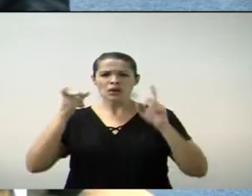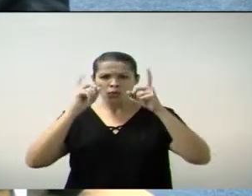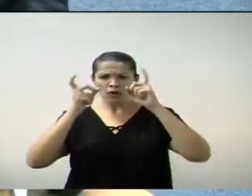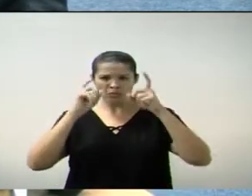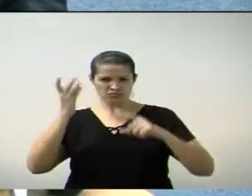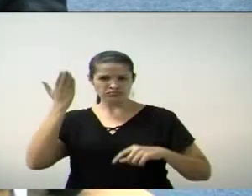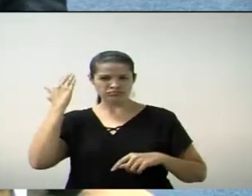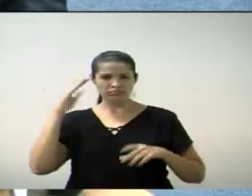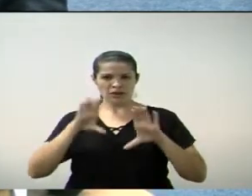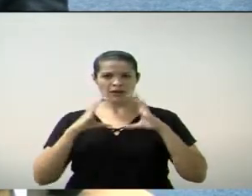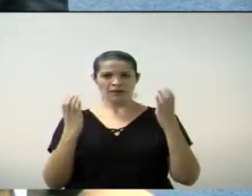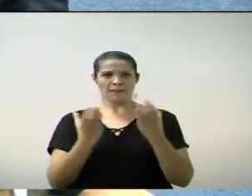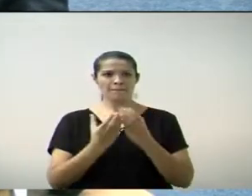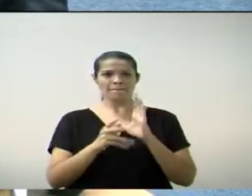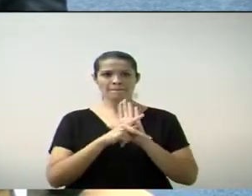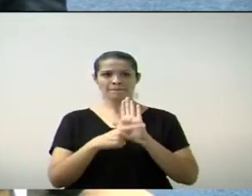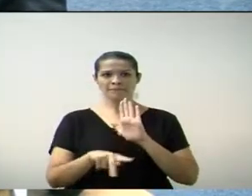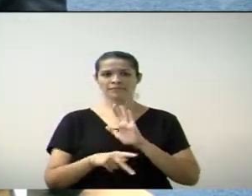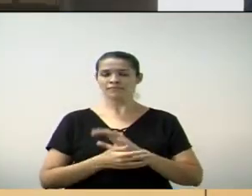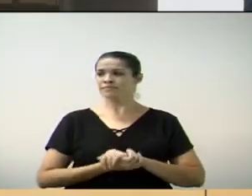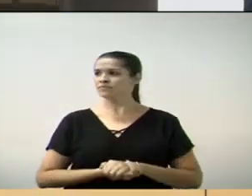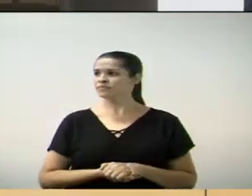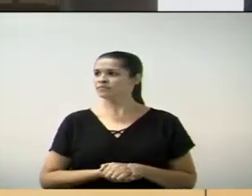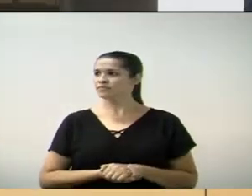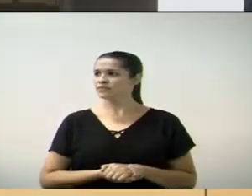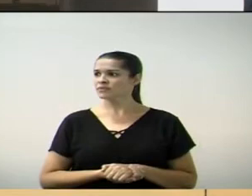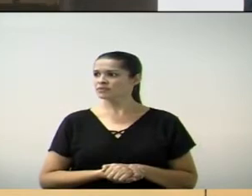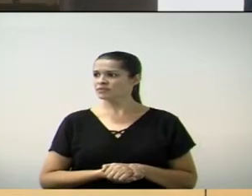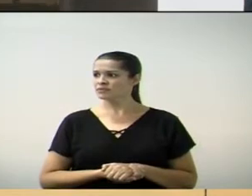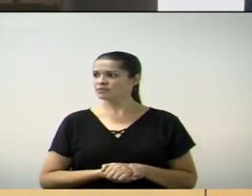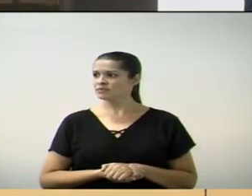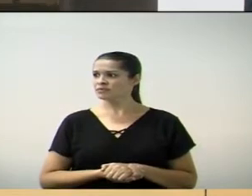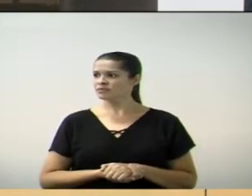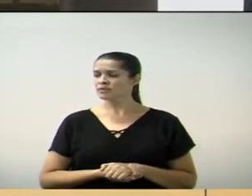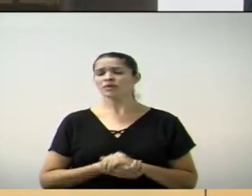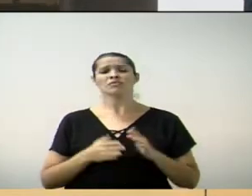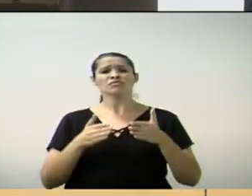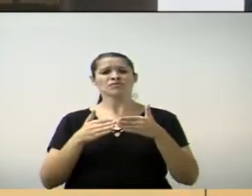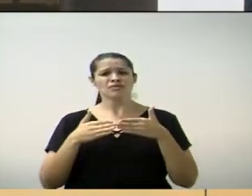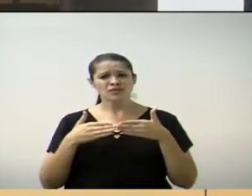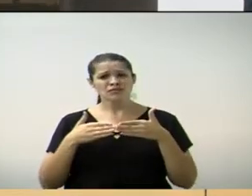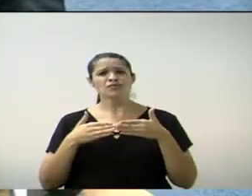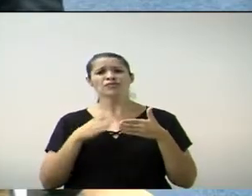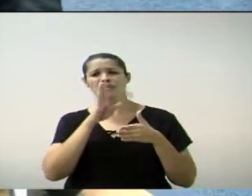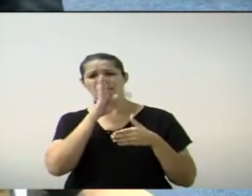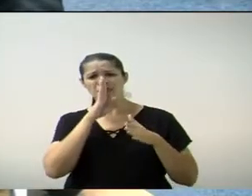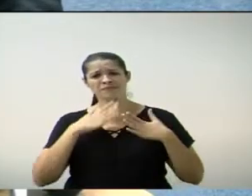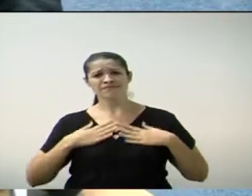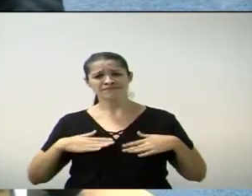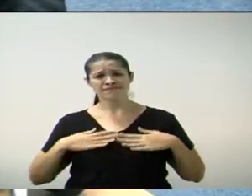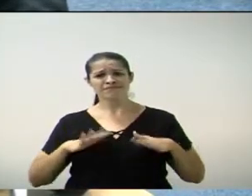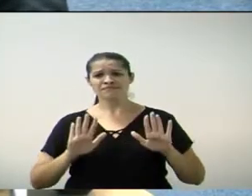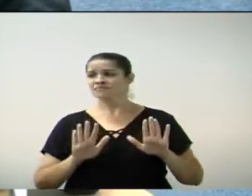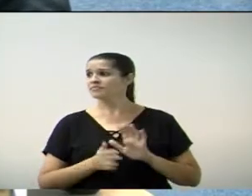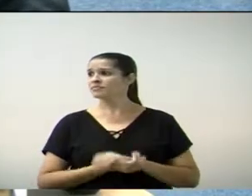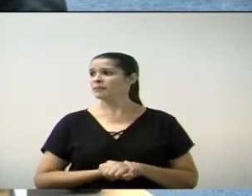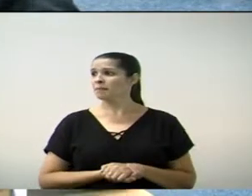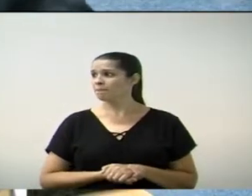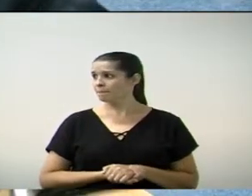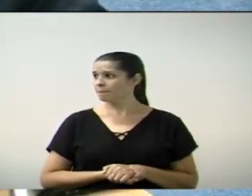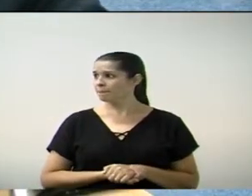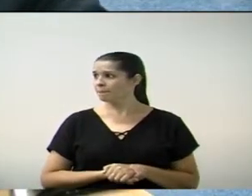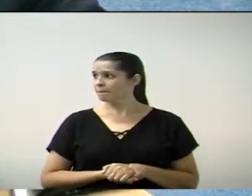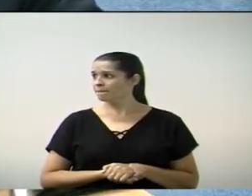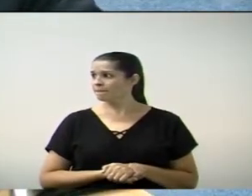o senhor pediu para... Por favor, deixe o vereador concluir aí a fala. O senhor pediu para que a